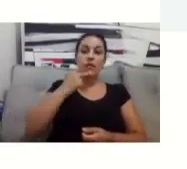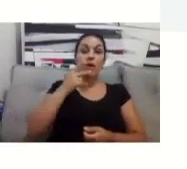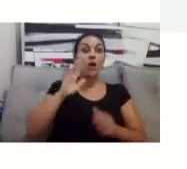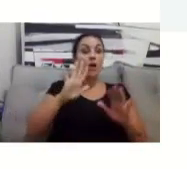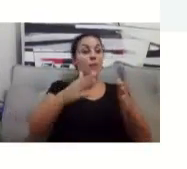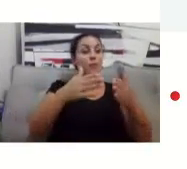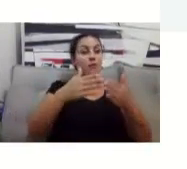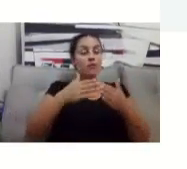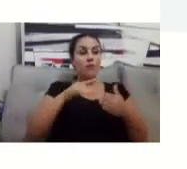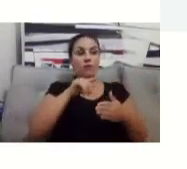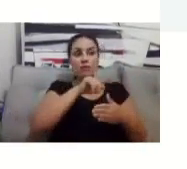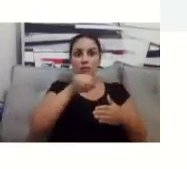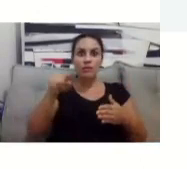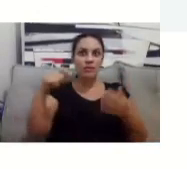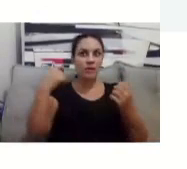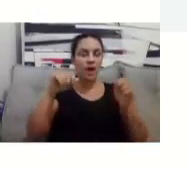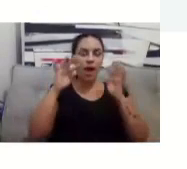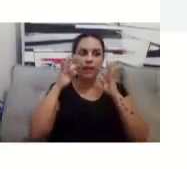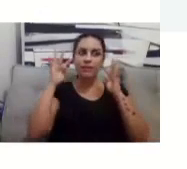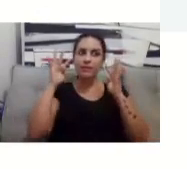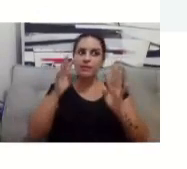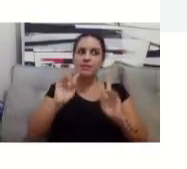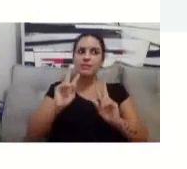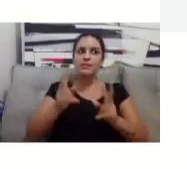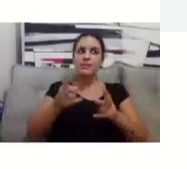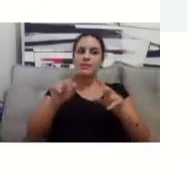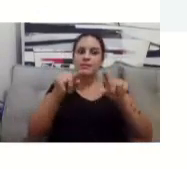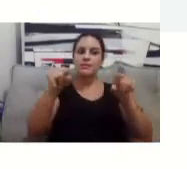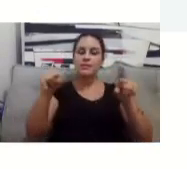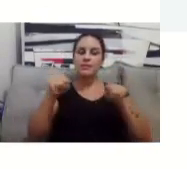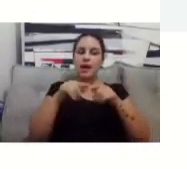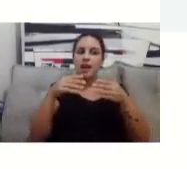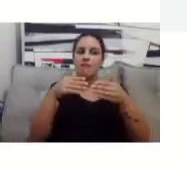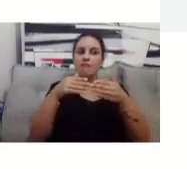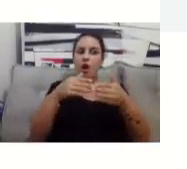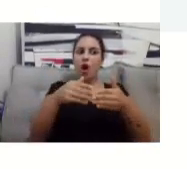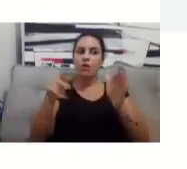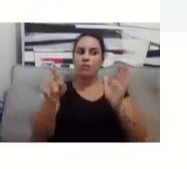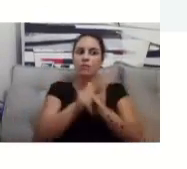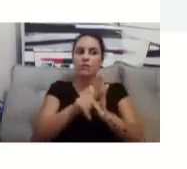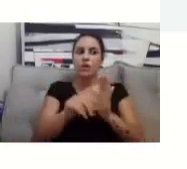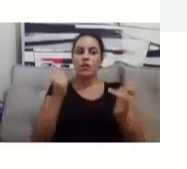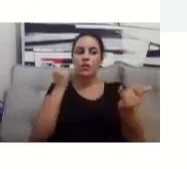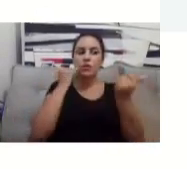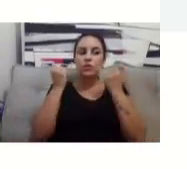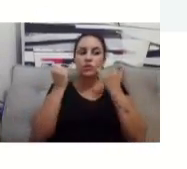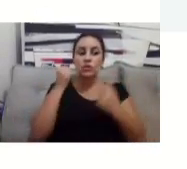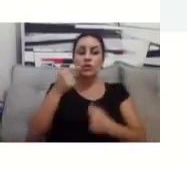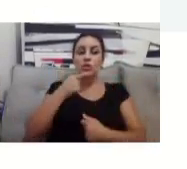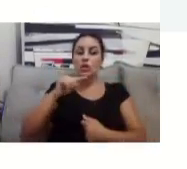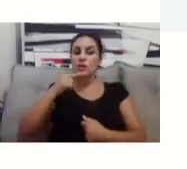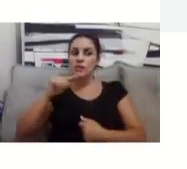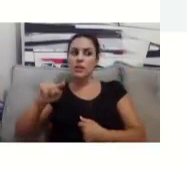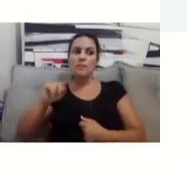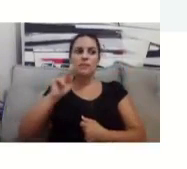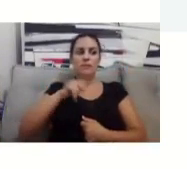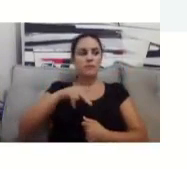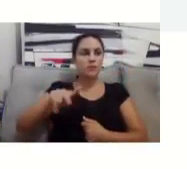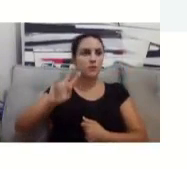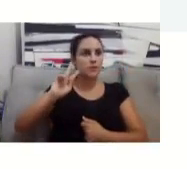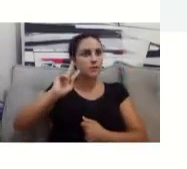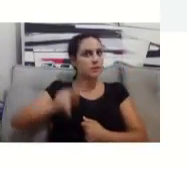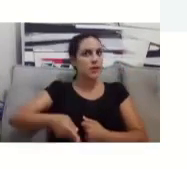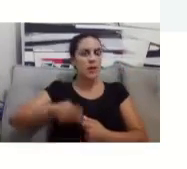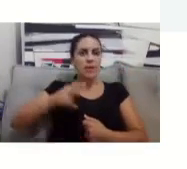professor coloca, lembra, lembra vocês, olha, gente, essa semana temos aula tal dia, tal horário,